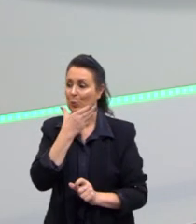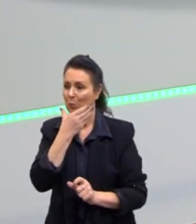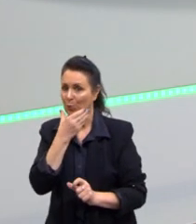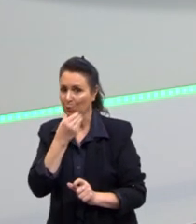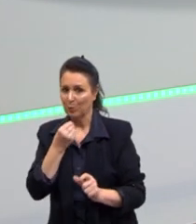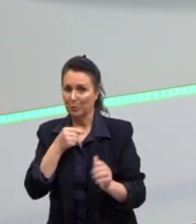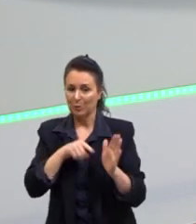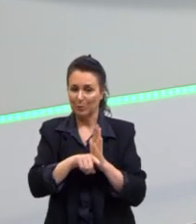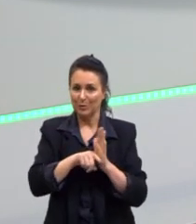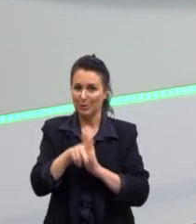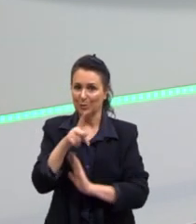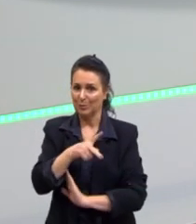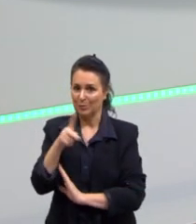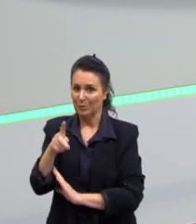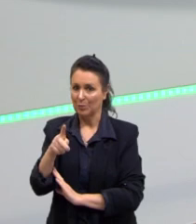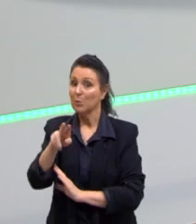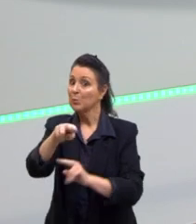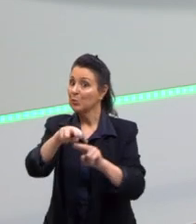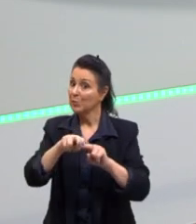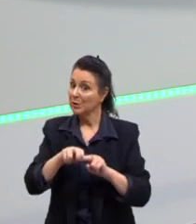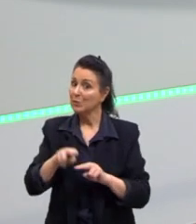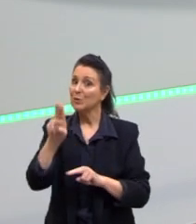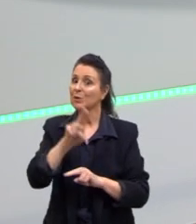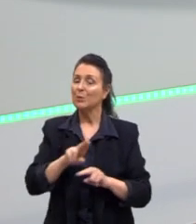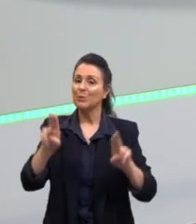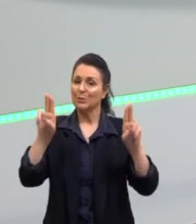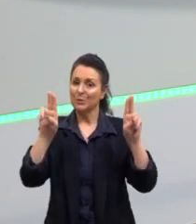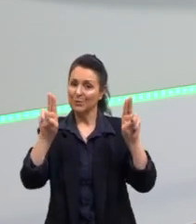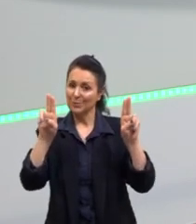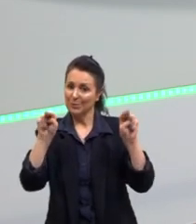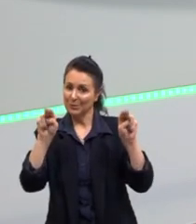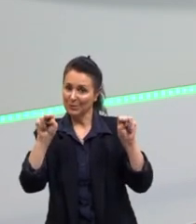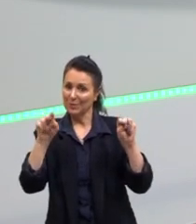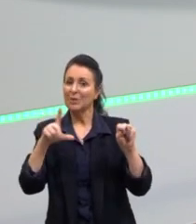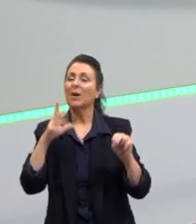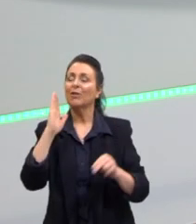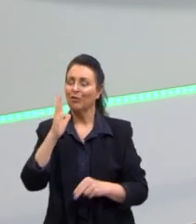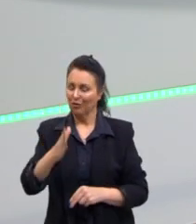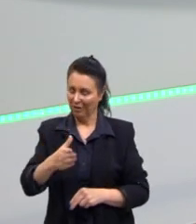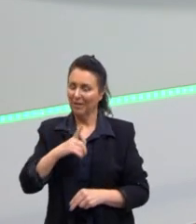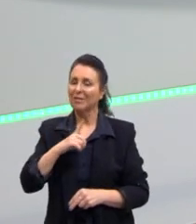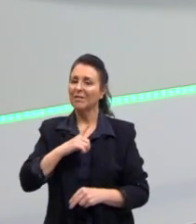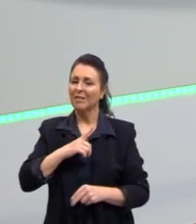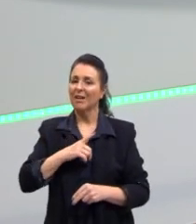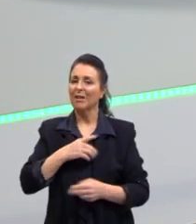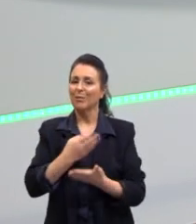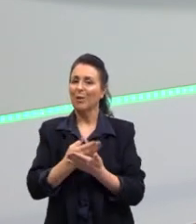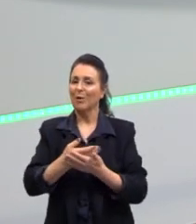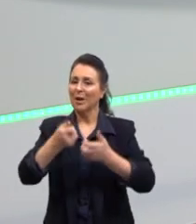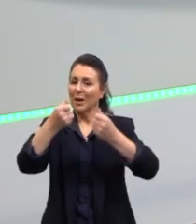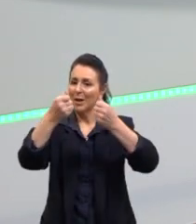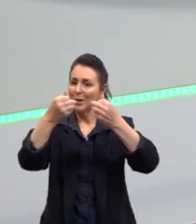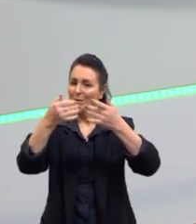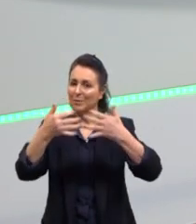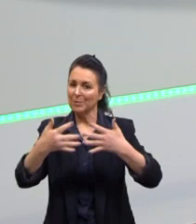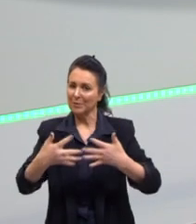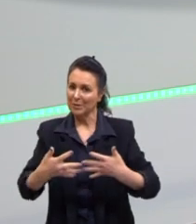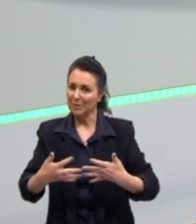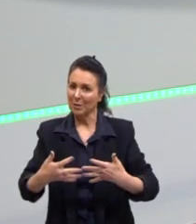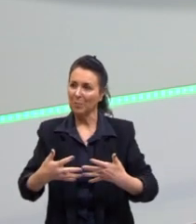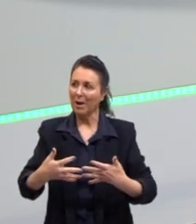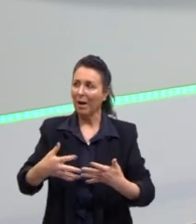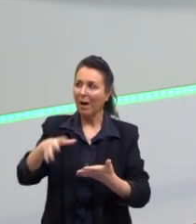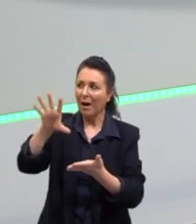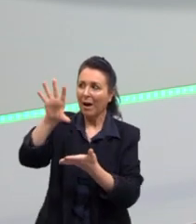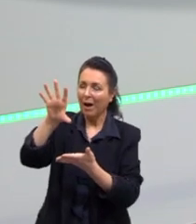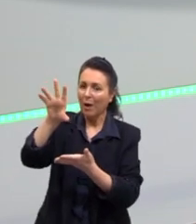Então, ele não coloca as aspas. Também temos uma aula sobre isso nas aulas anteriores, que fala exatamente como é que você faz para puxar